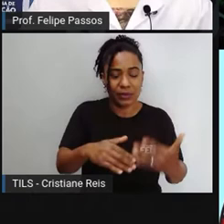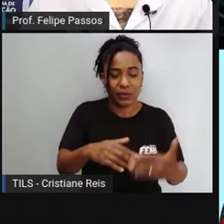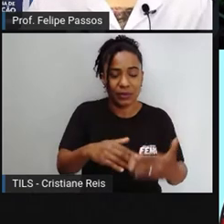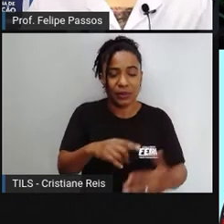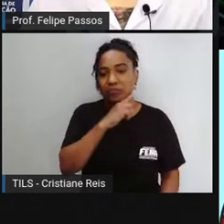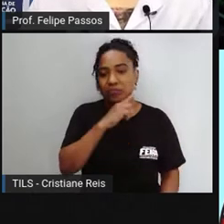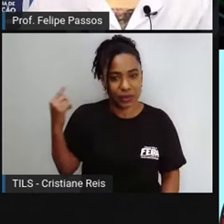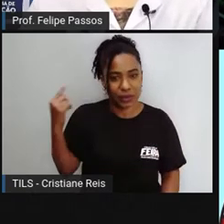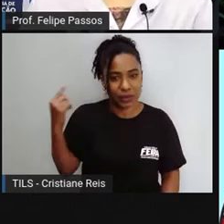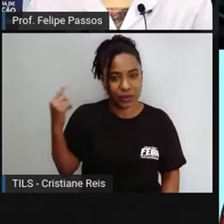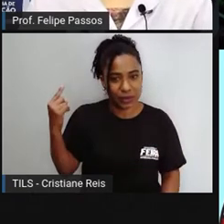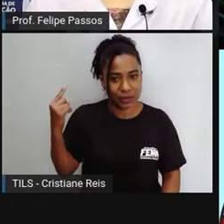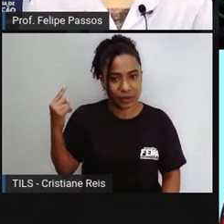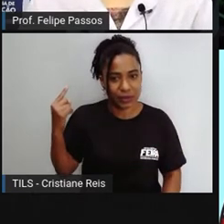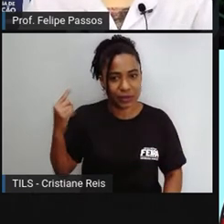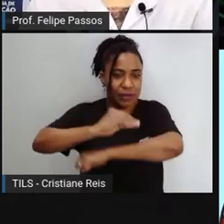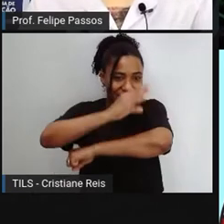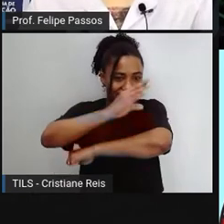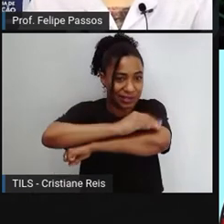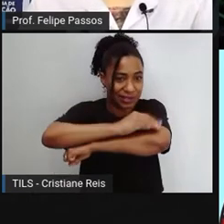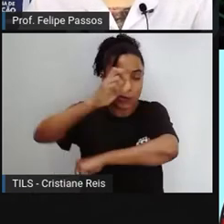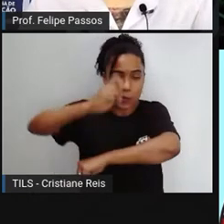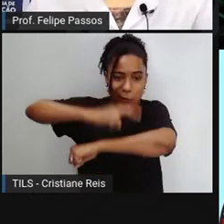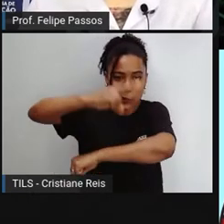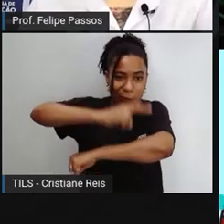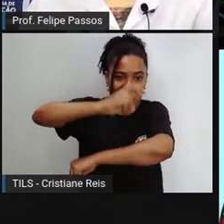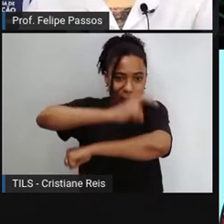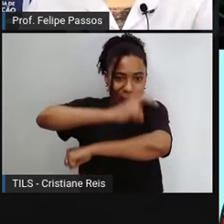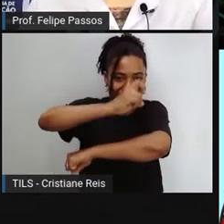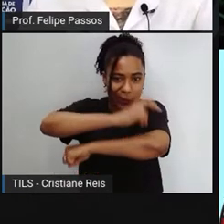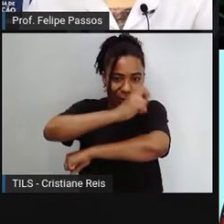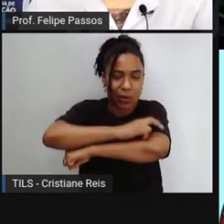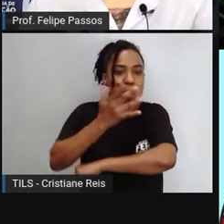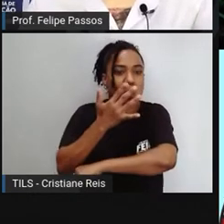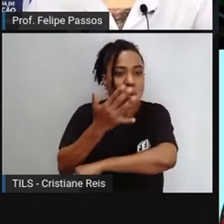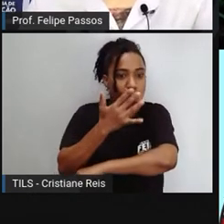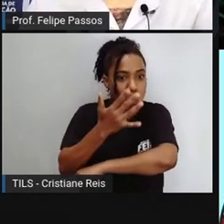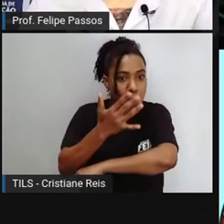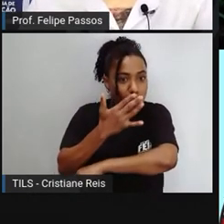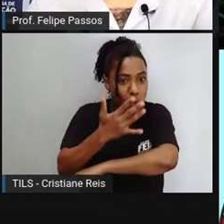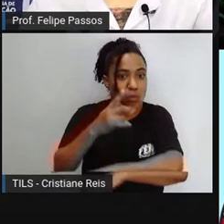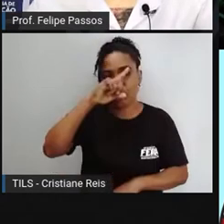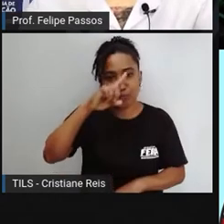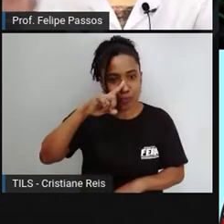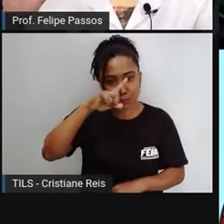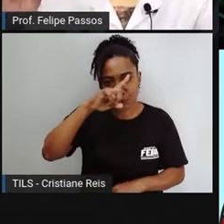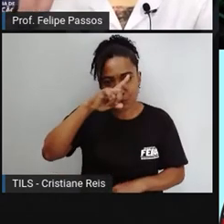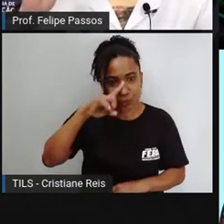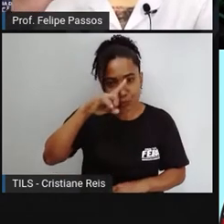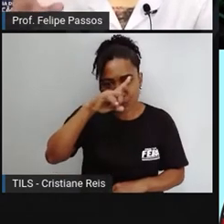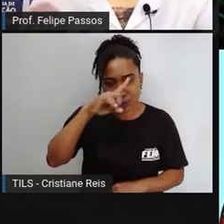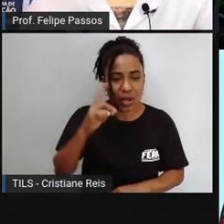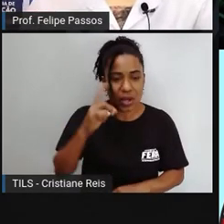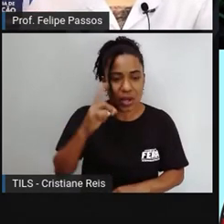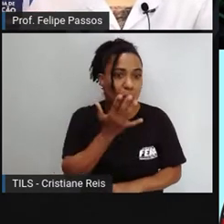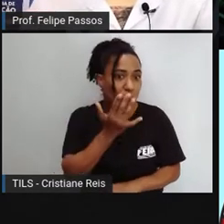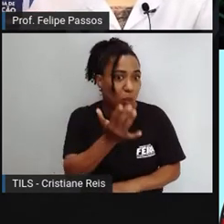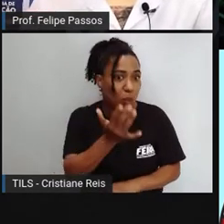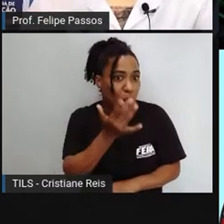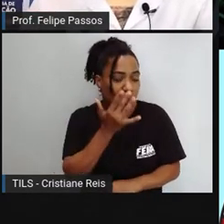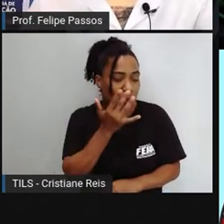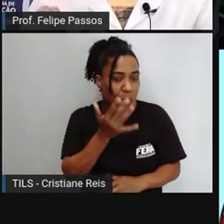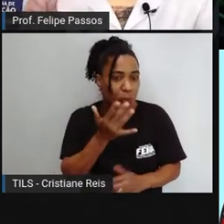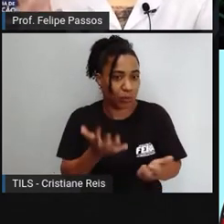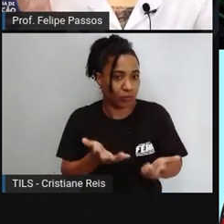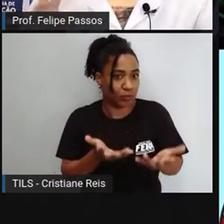cedo, sapos, pererecas e rãs que tem o corpo assim todo coloridinho, geralmente essas cores vivas são para te